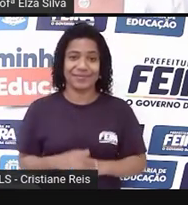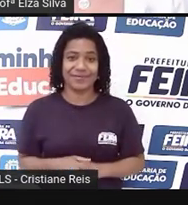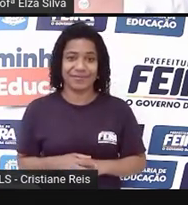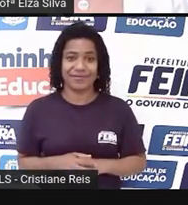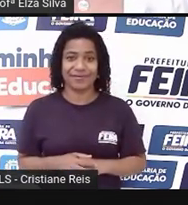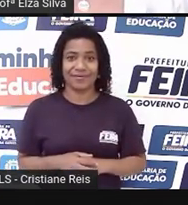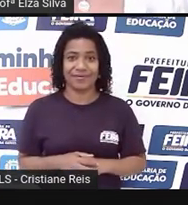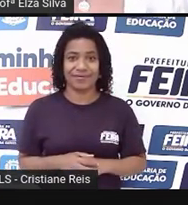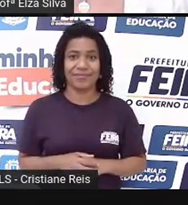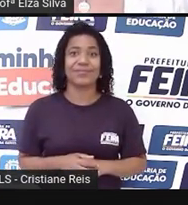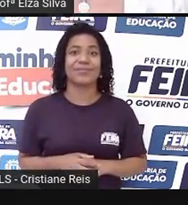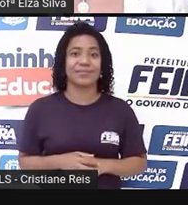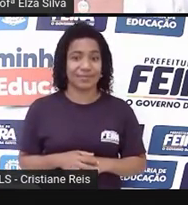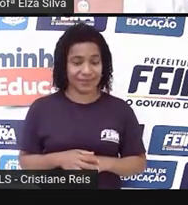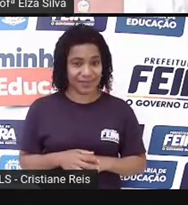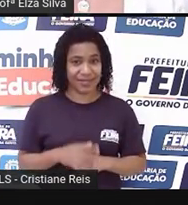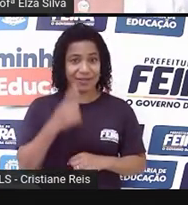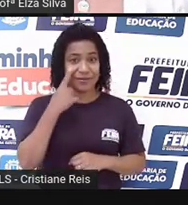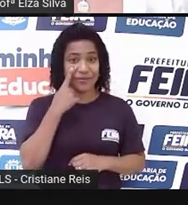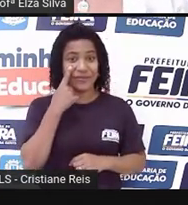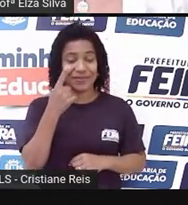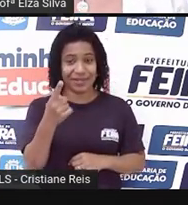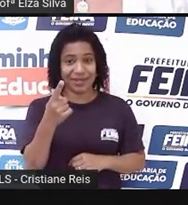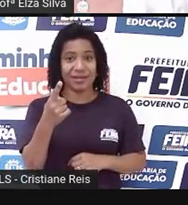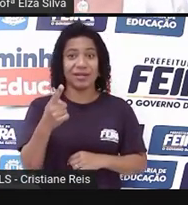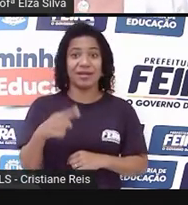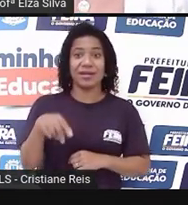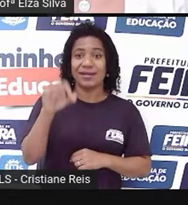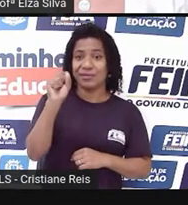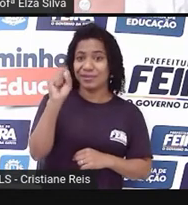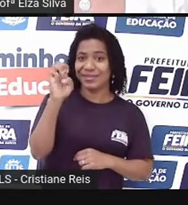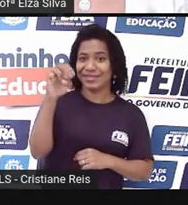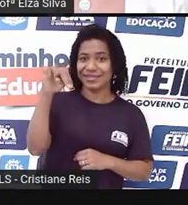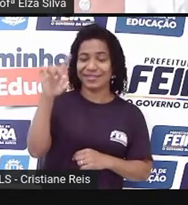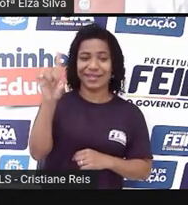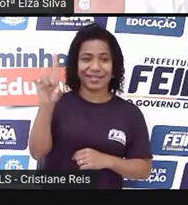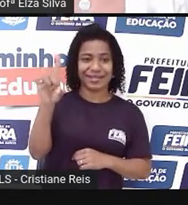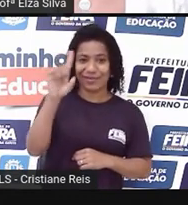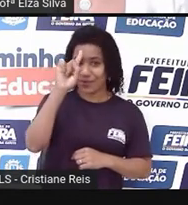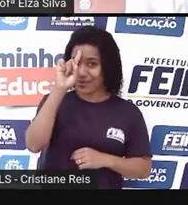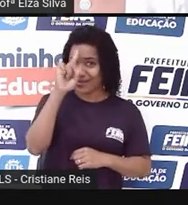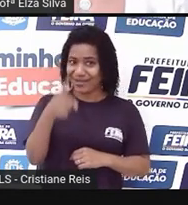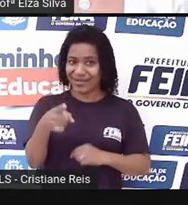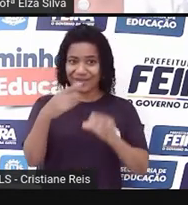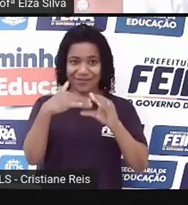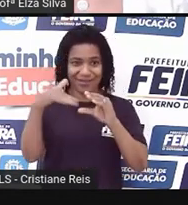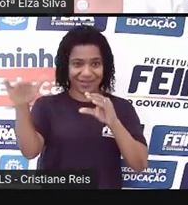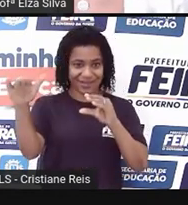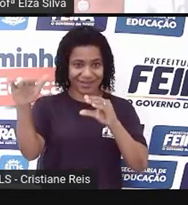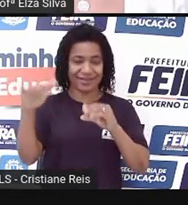Send, é o comando de enviar após o seu e-mail ficar pronto.